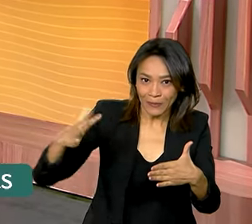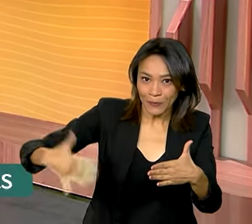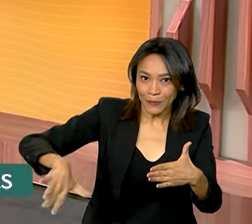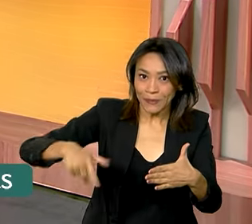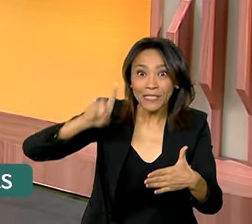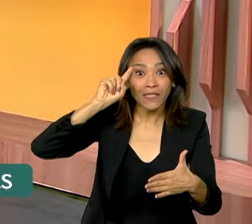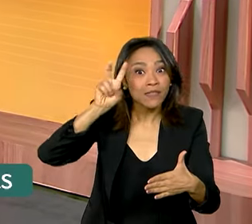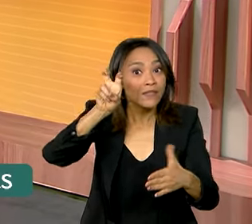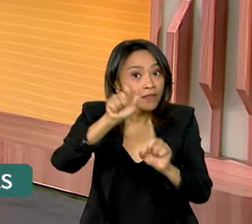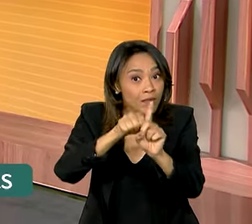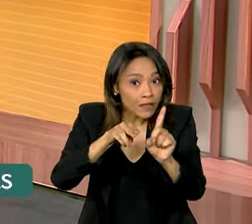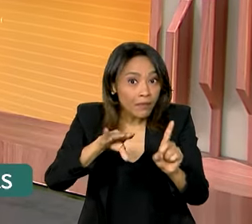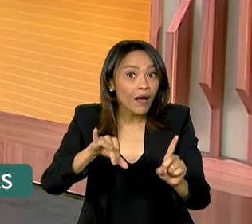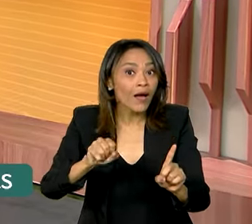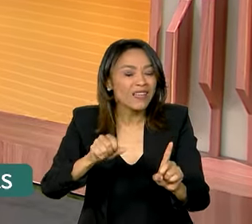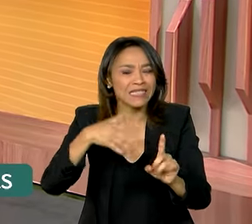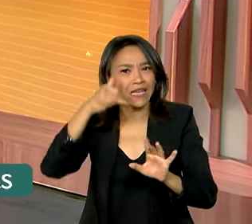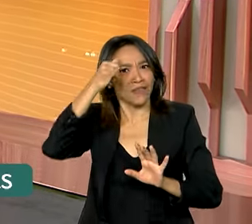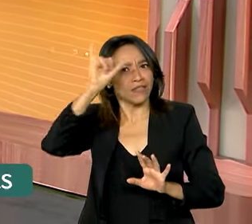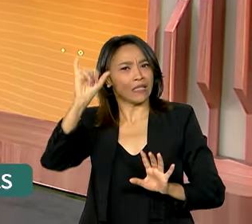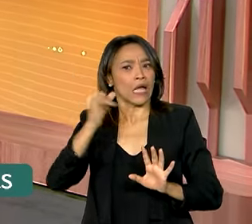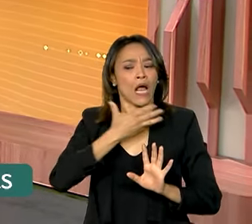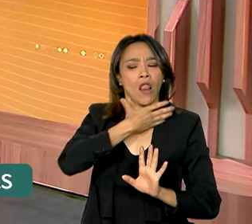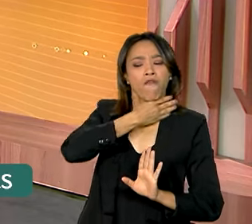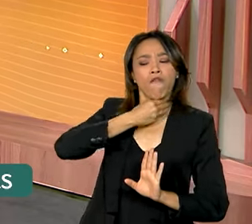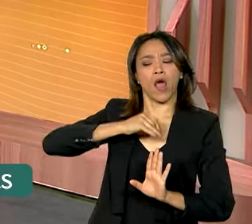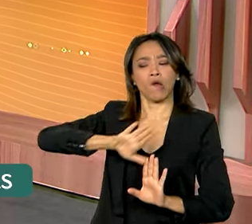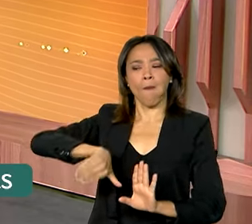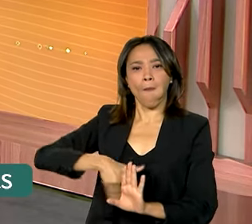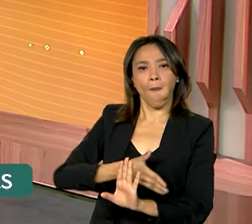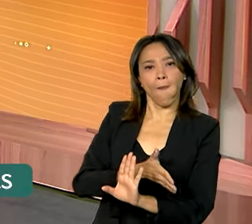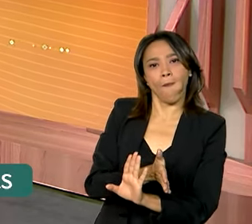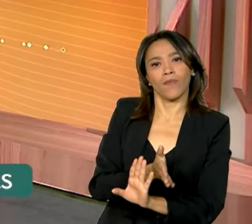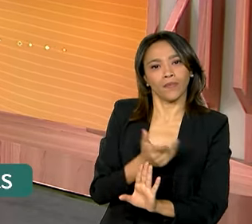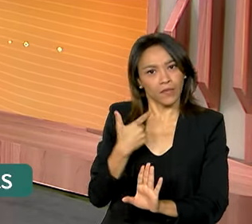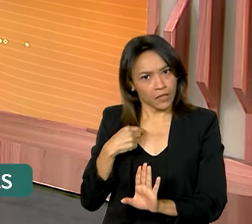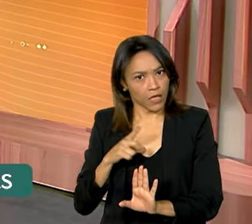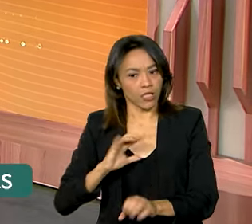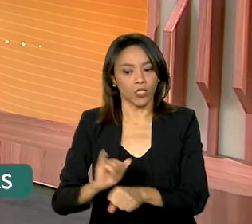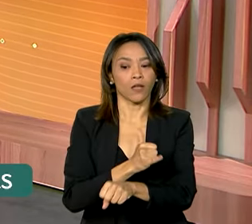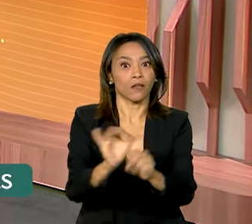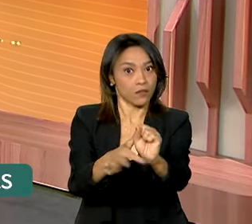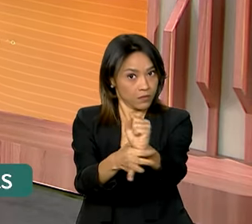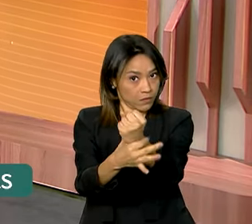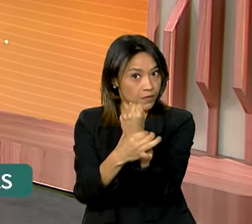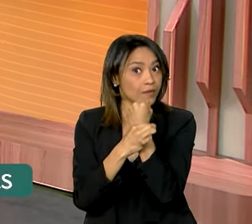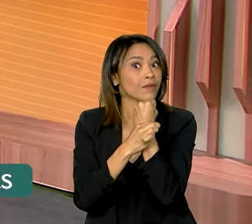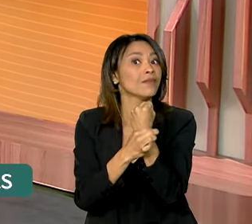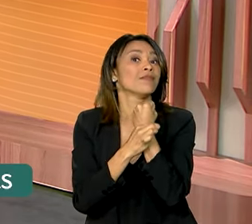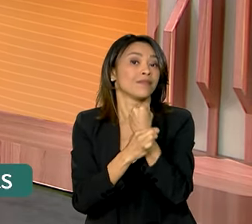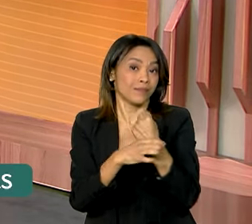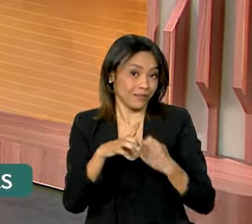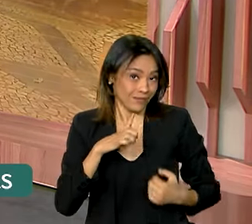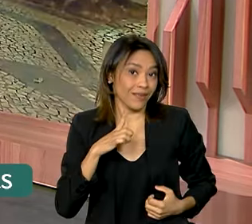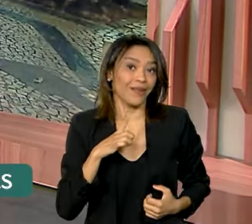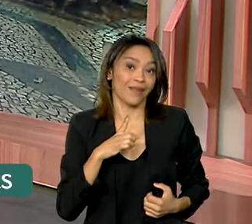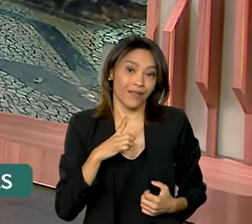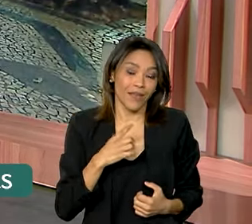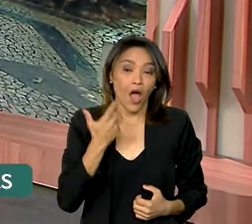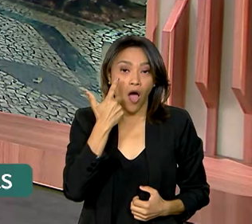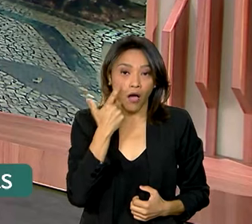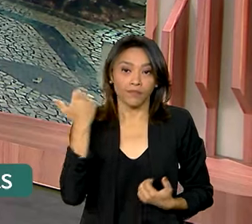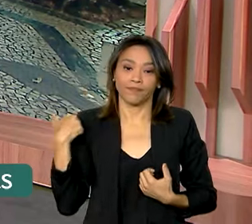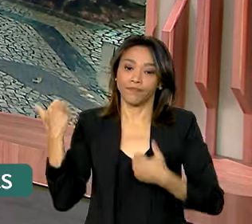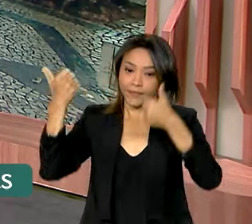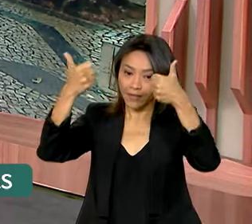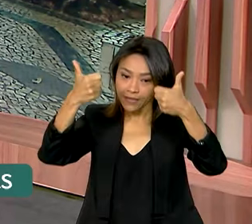5 de maio. E para evitar fraudes, várias medidas estão sendo tomadas para garantir a segurança do processo. A gente vai